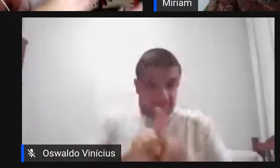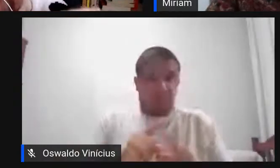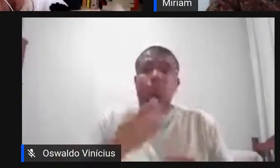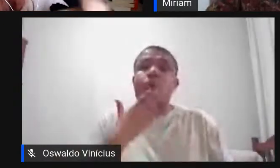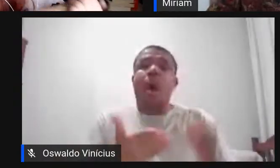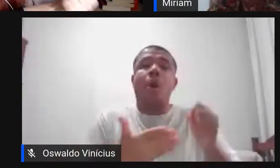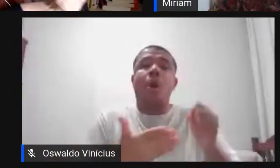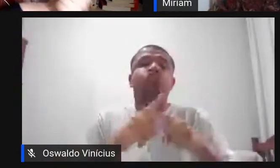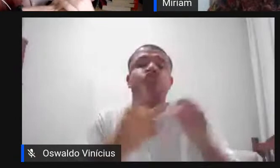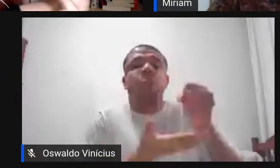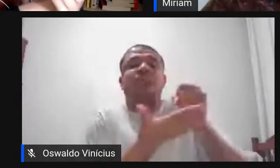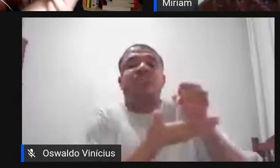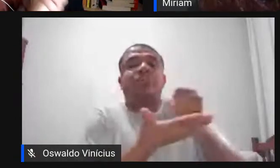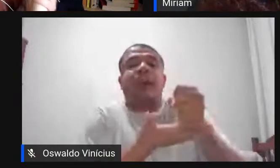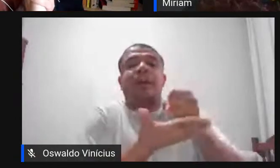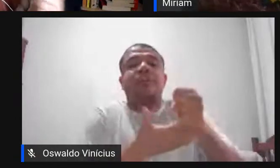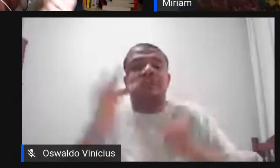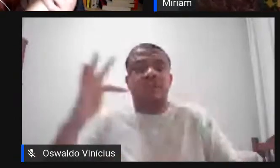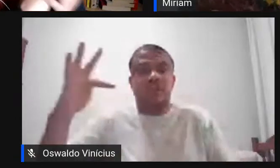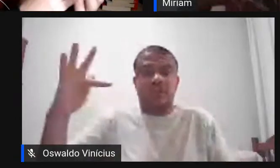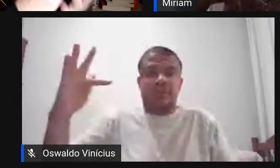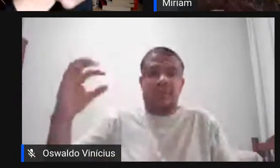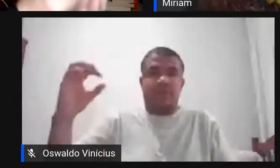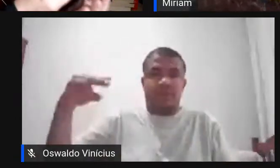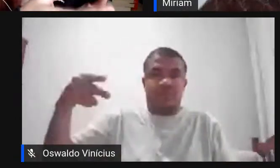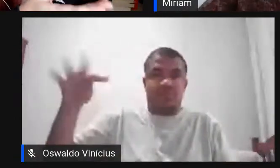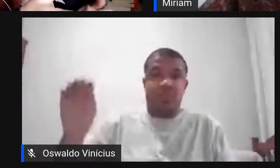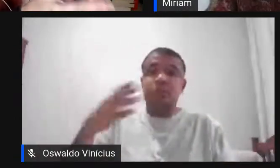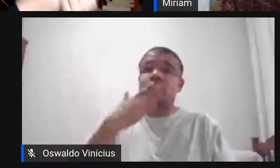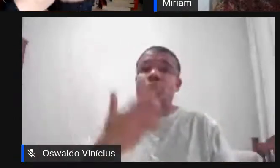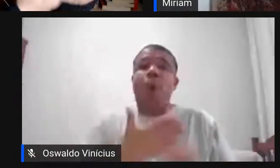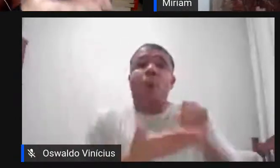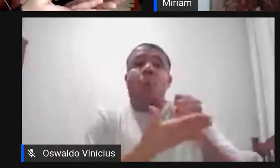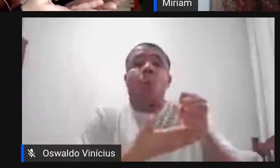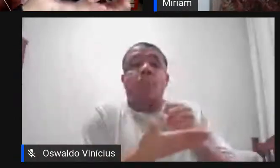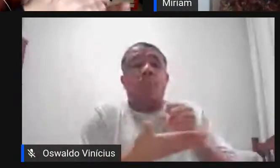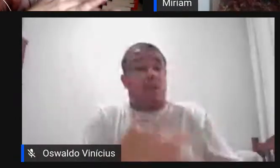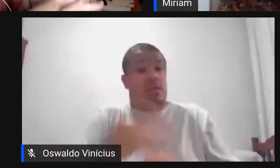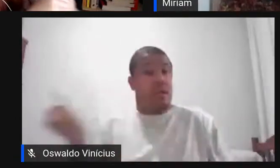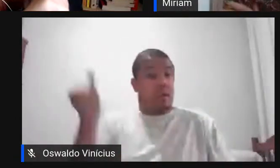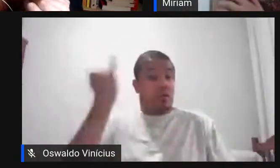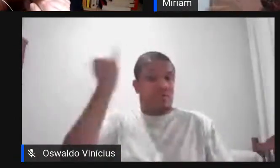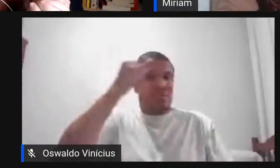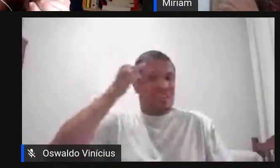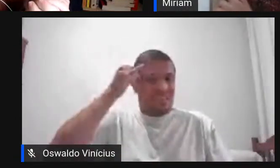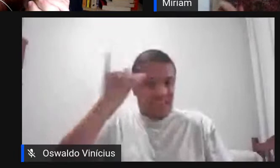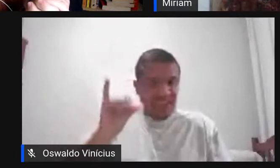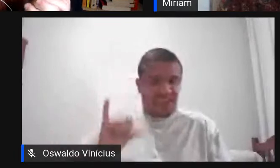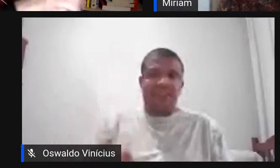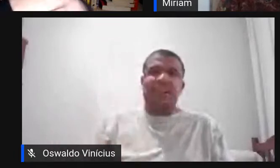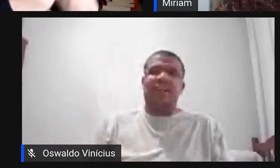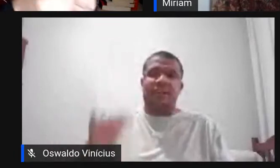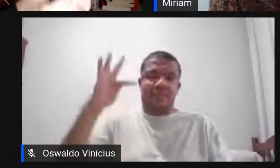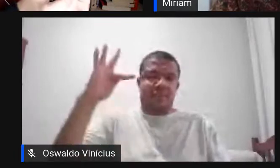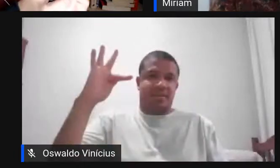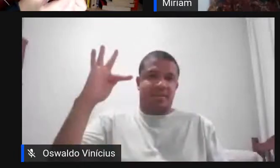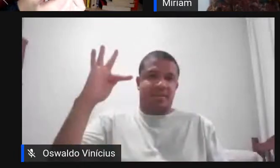confiável ou não são coisas que a gente faz muito de forma intermediática e são